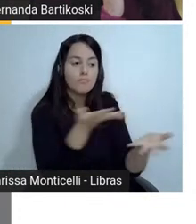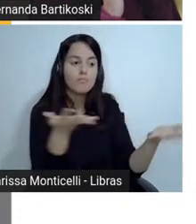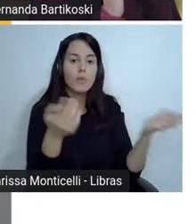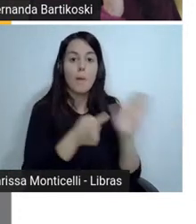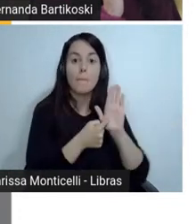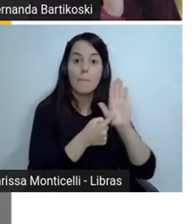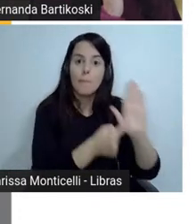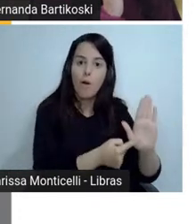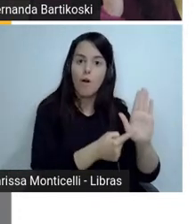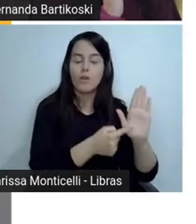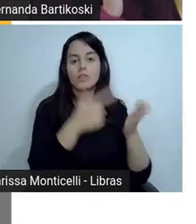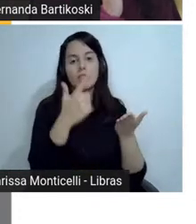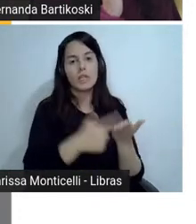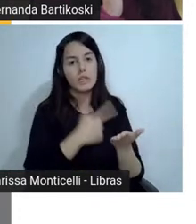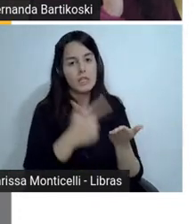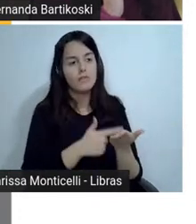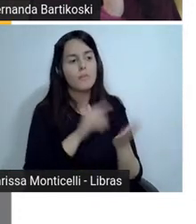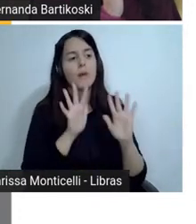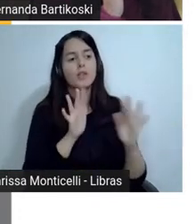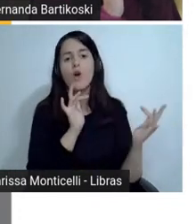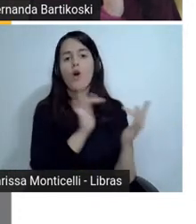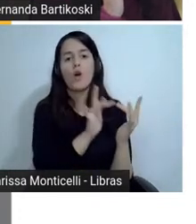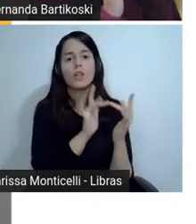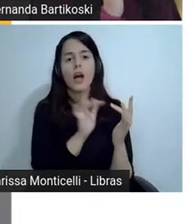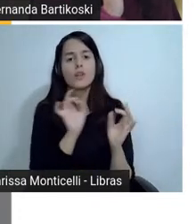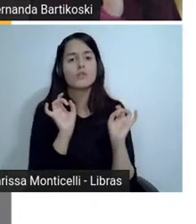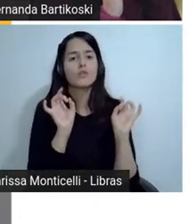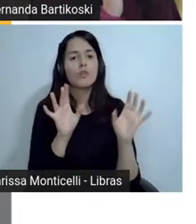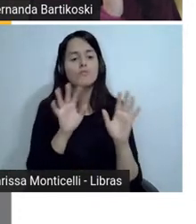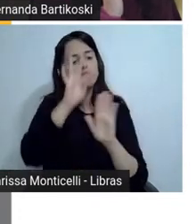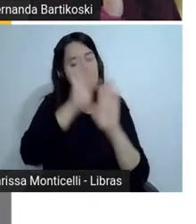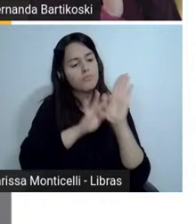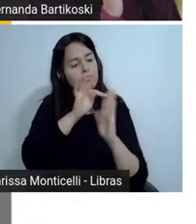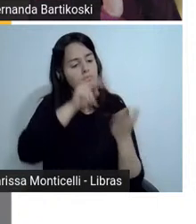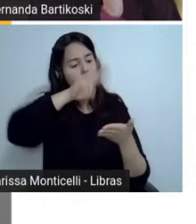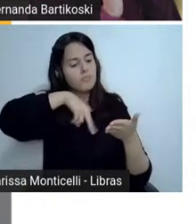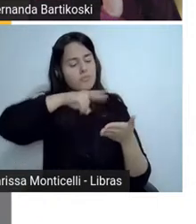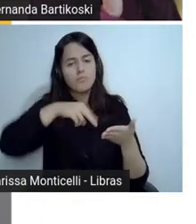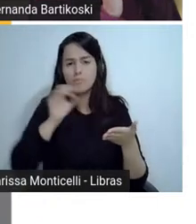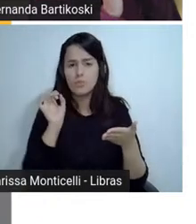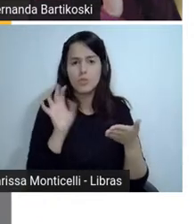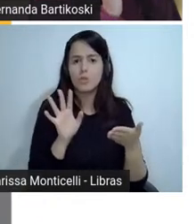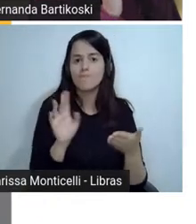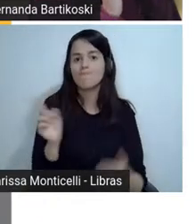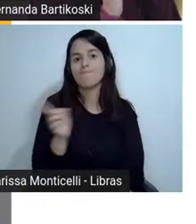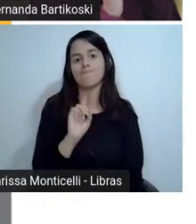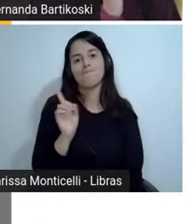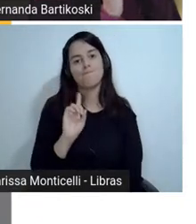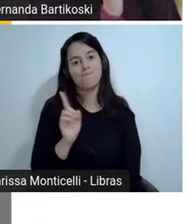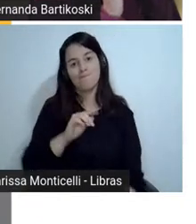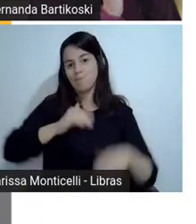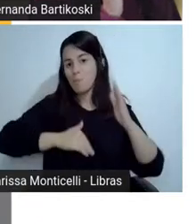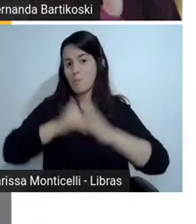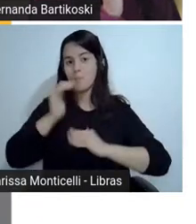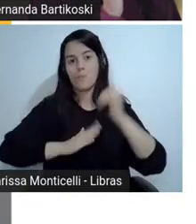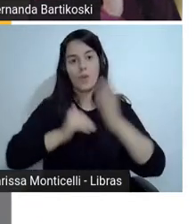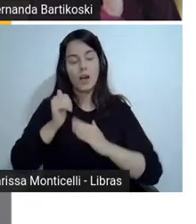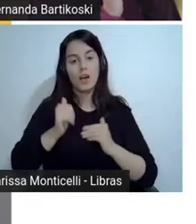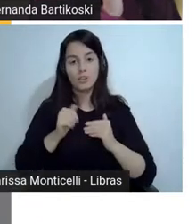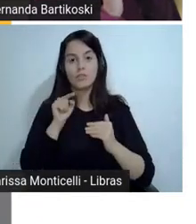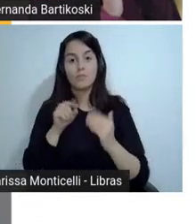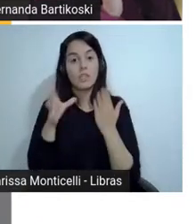basta para o desenvolvimento, né? Dessas habilidades e dessas práticas de letramento literário.